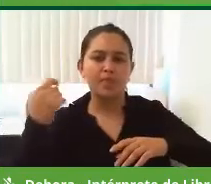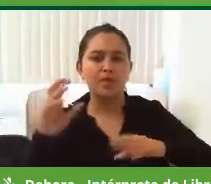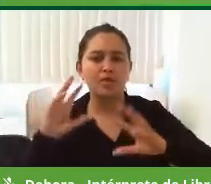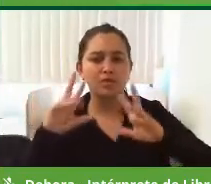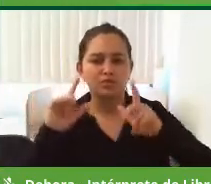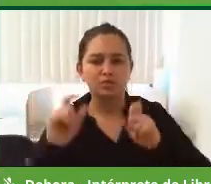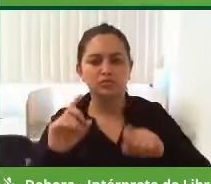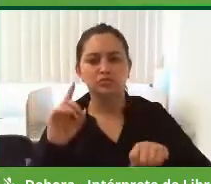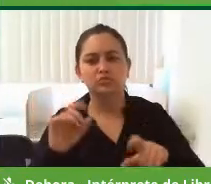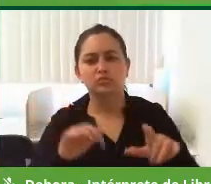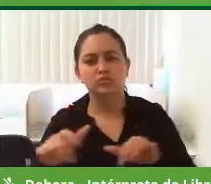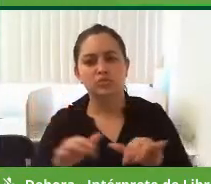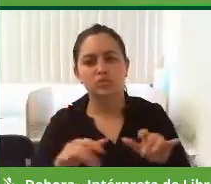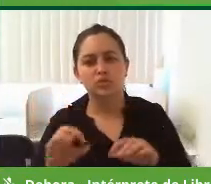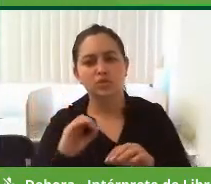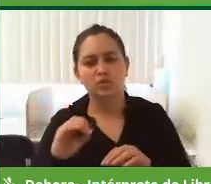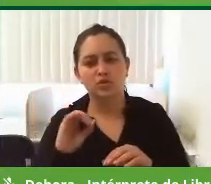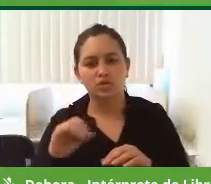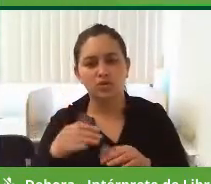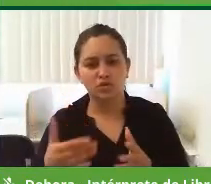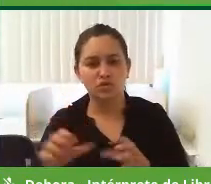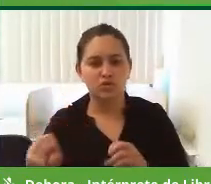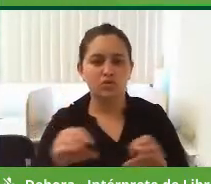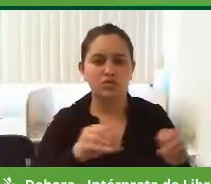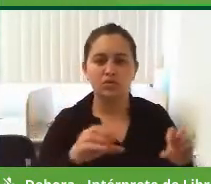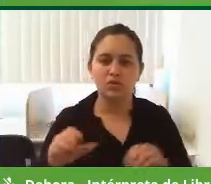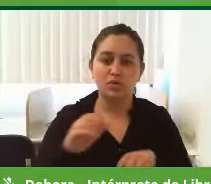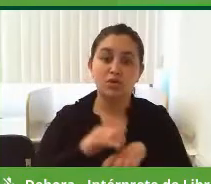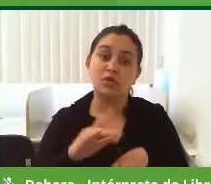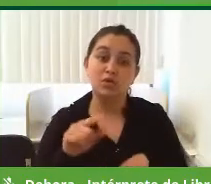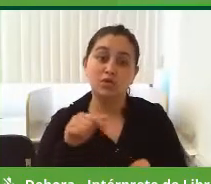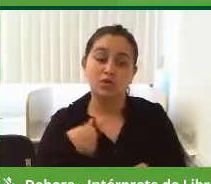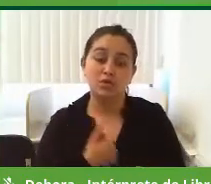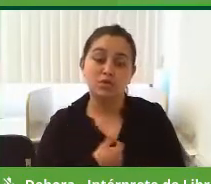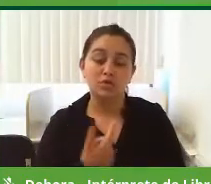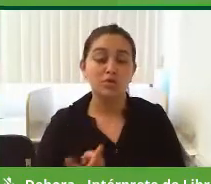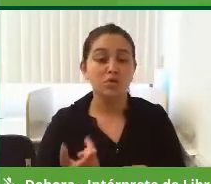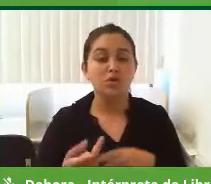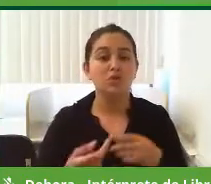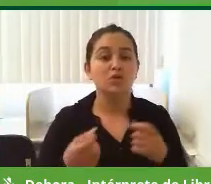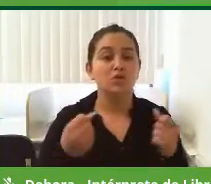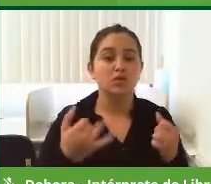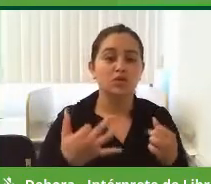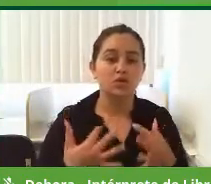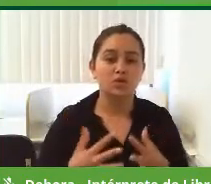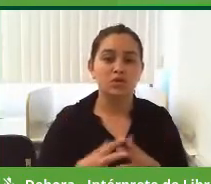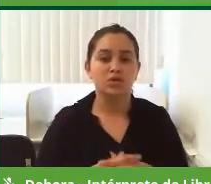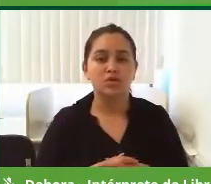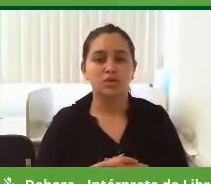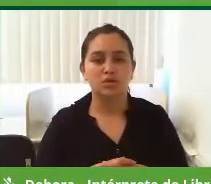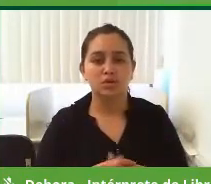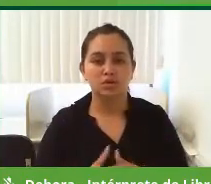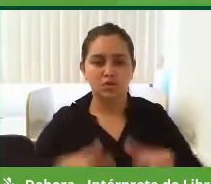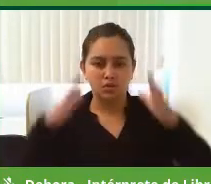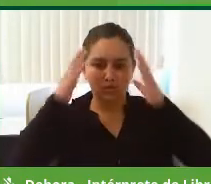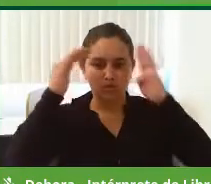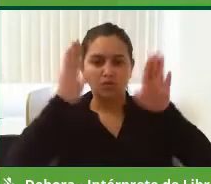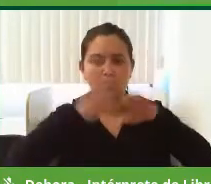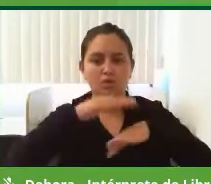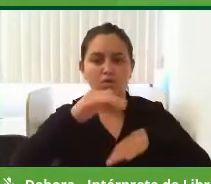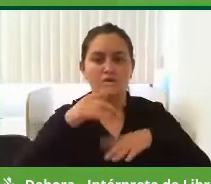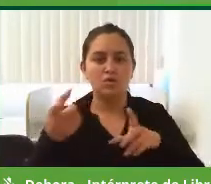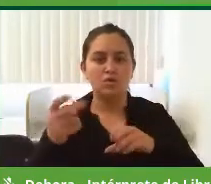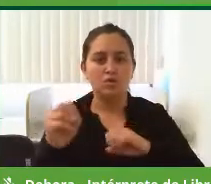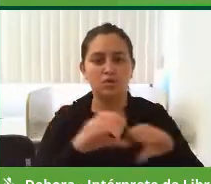digital, do que no próprio ensino. E aí, se nós colocarmos um quadro digital, ele vai focar mais o